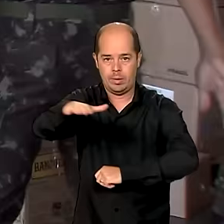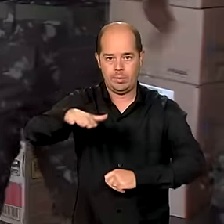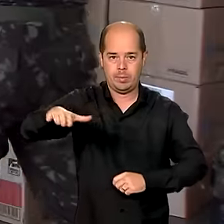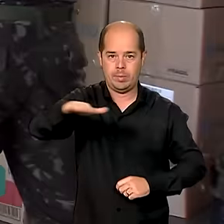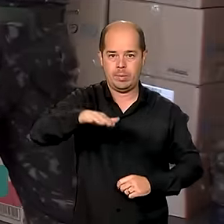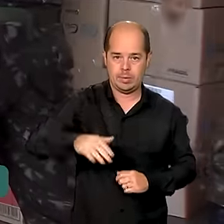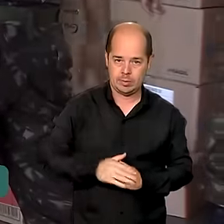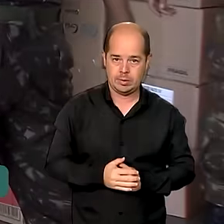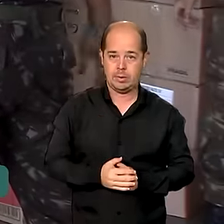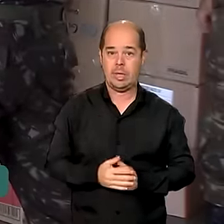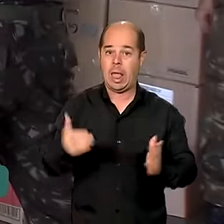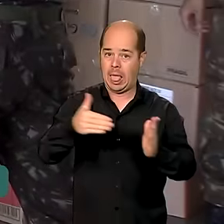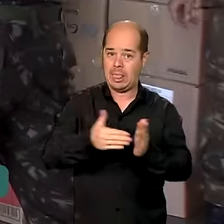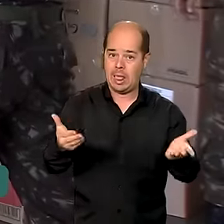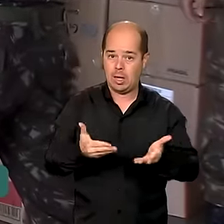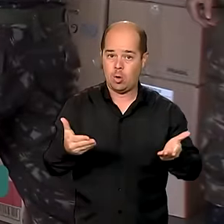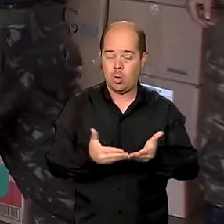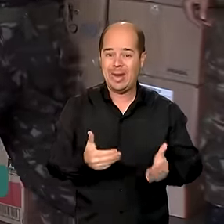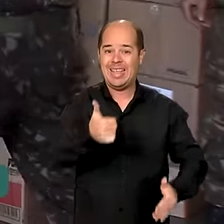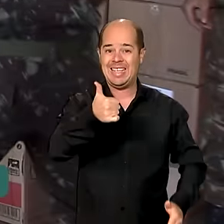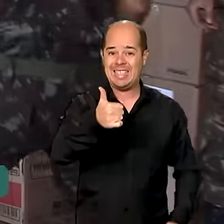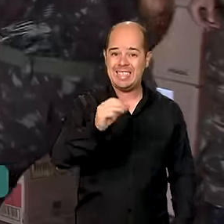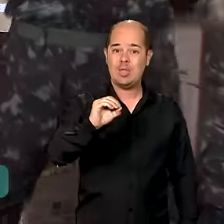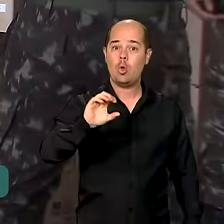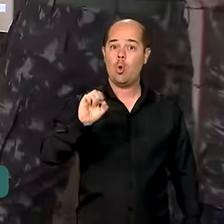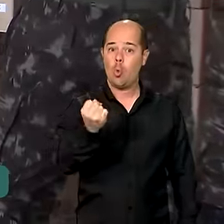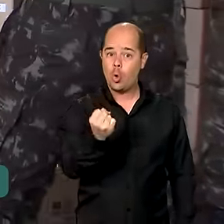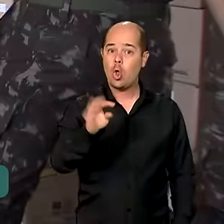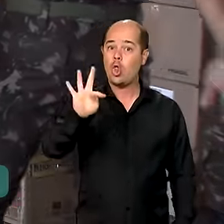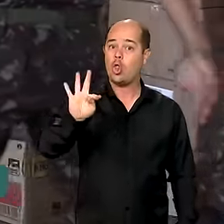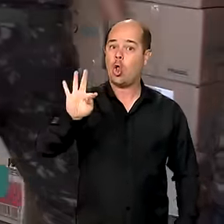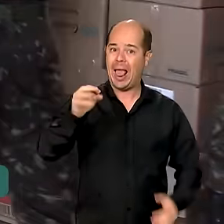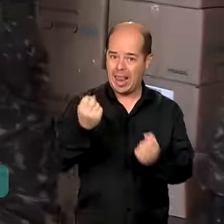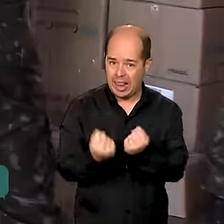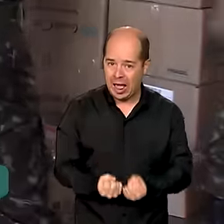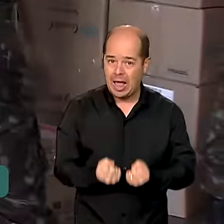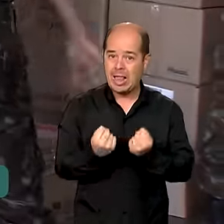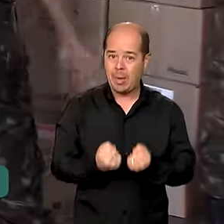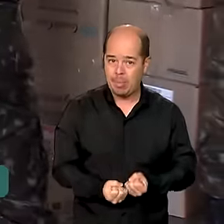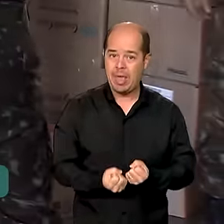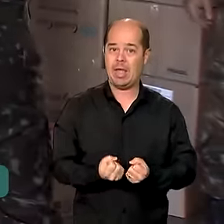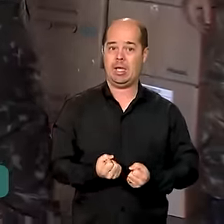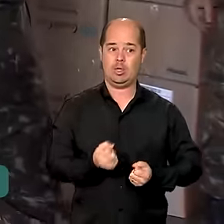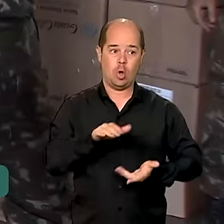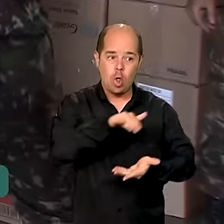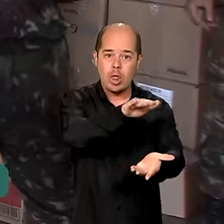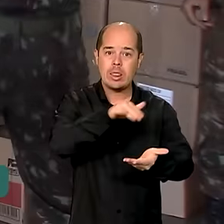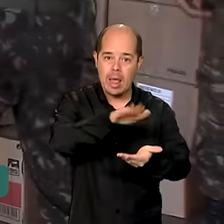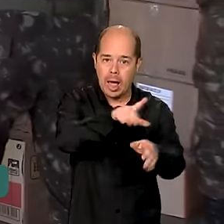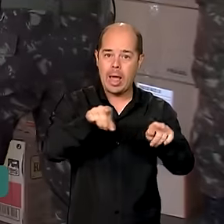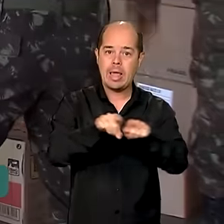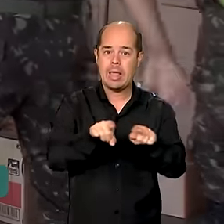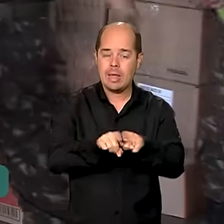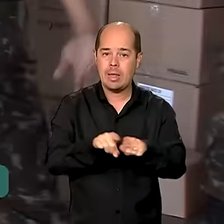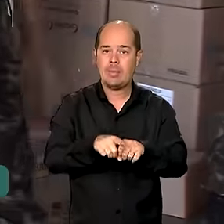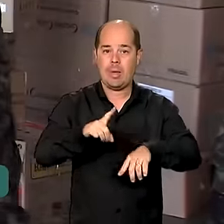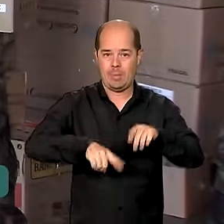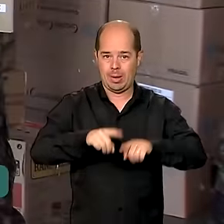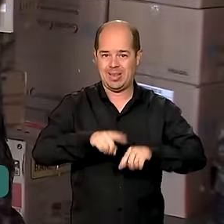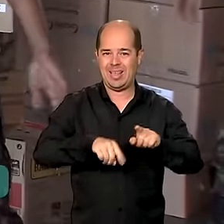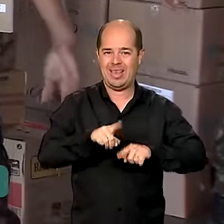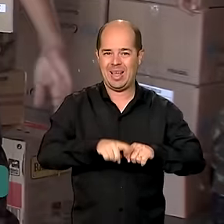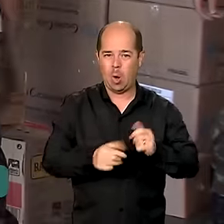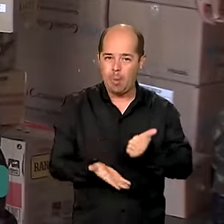108 toneladas de donativos e quase 400 toneladas de material de apoio. Mais de 2 mil